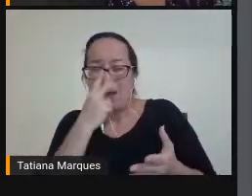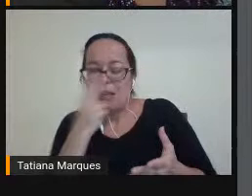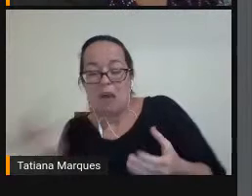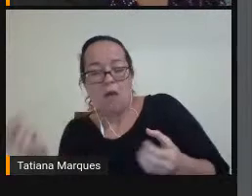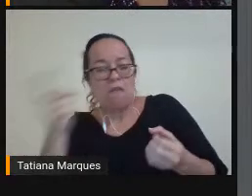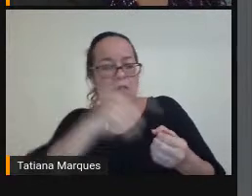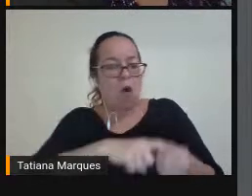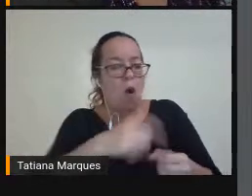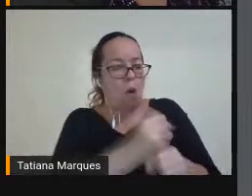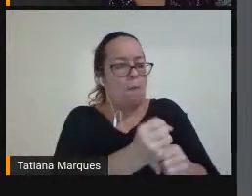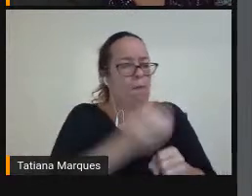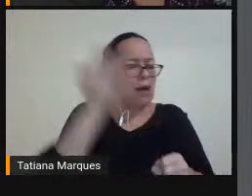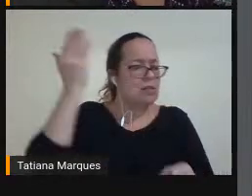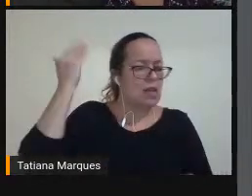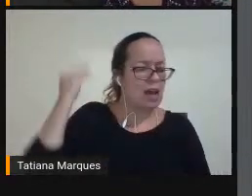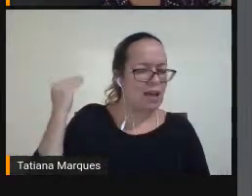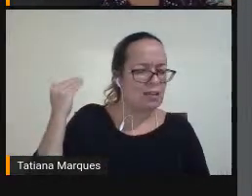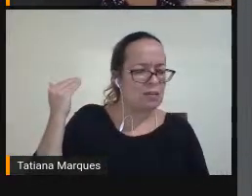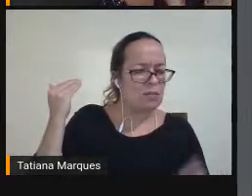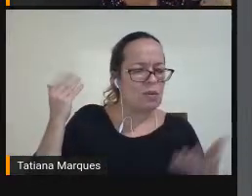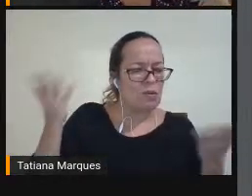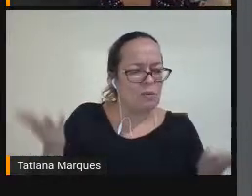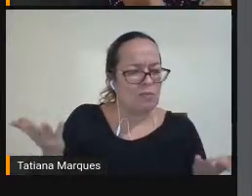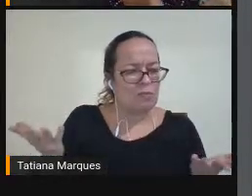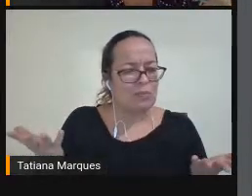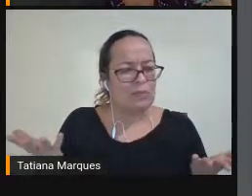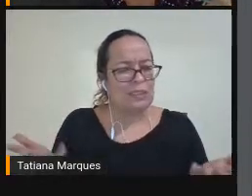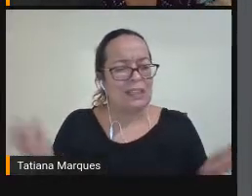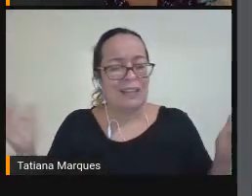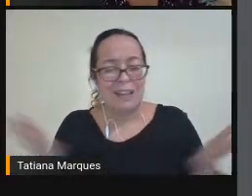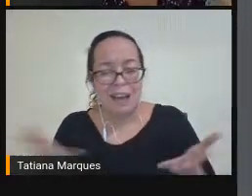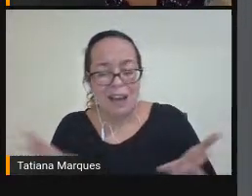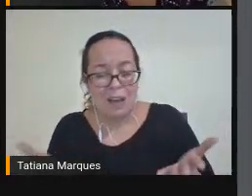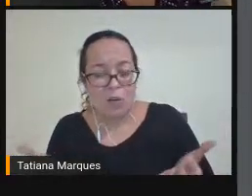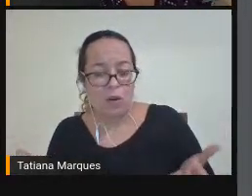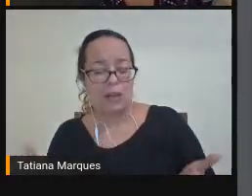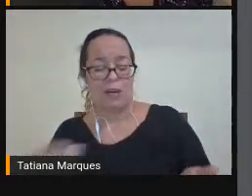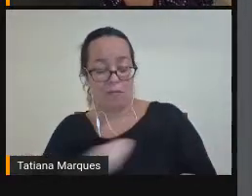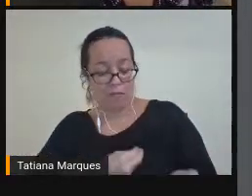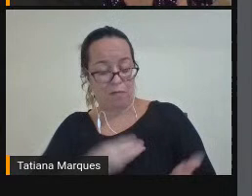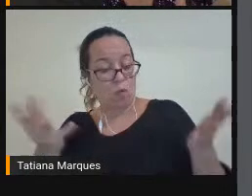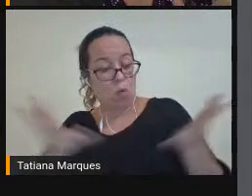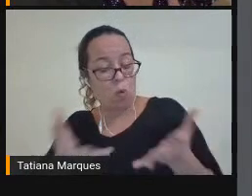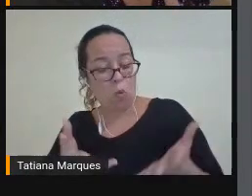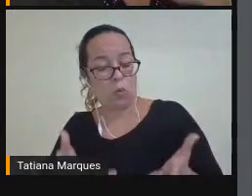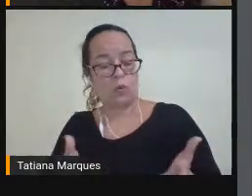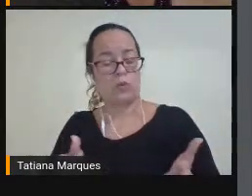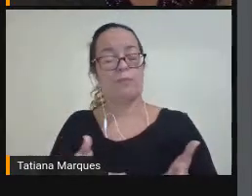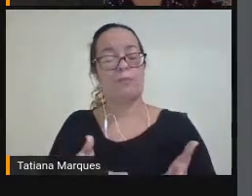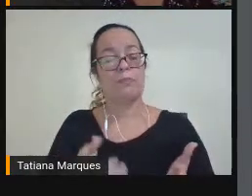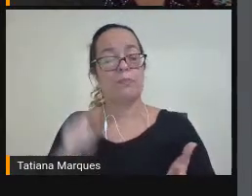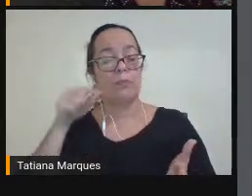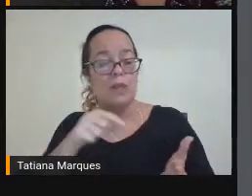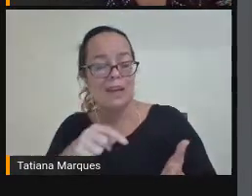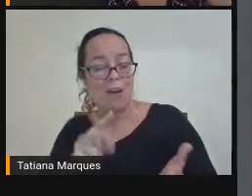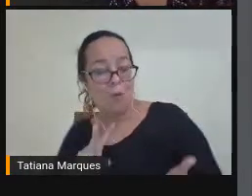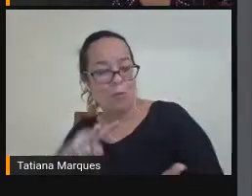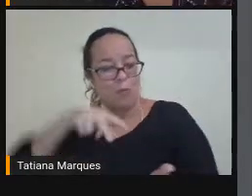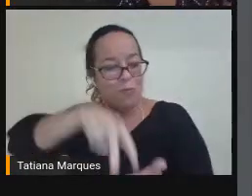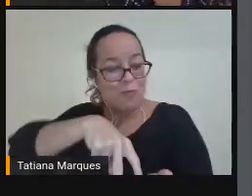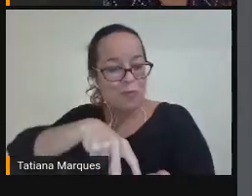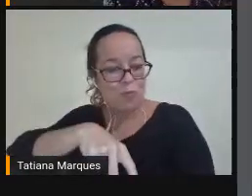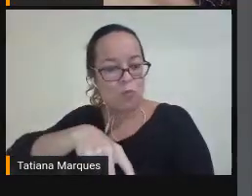Sério De retrocesso Faz com que nós Que somos É Os protagonistas